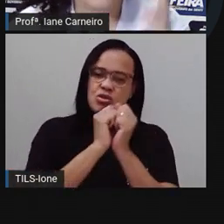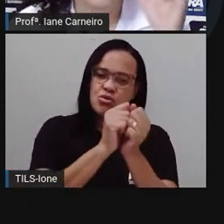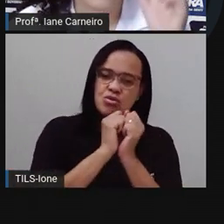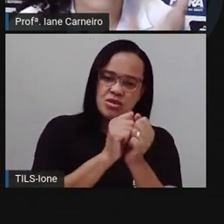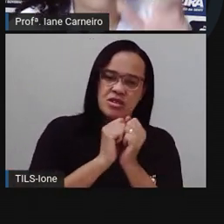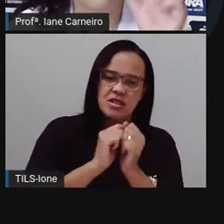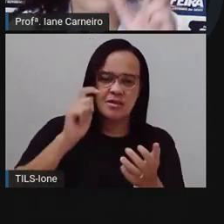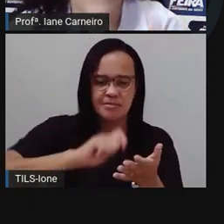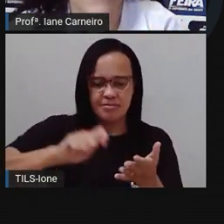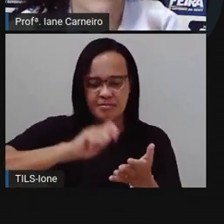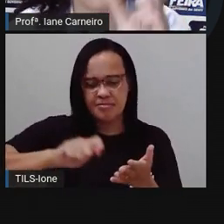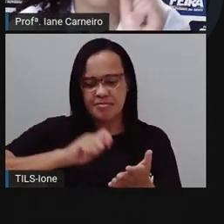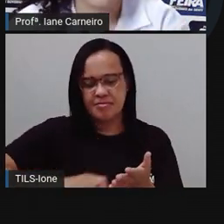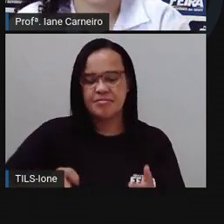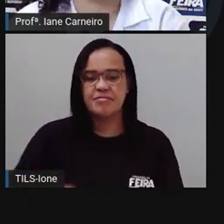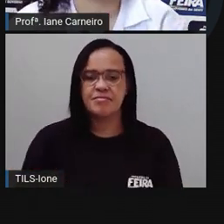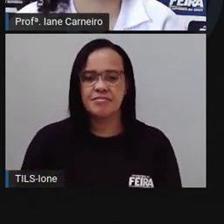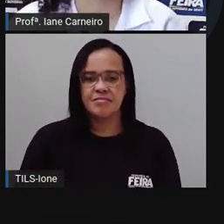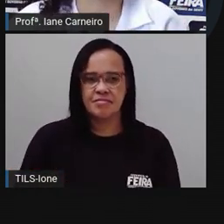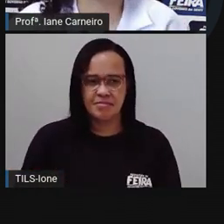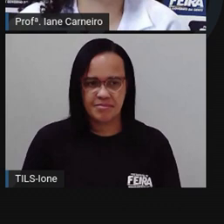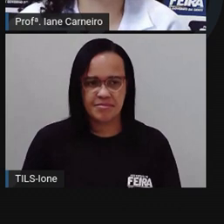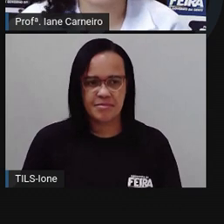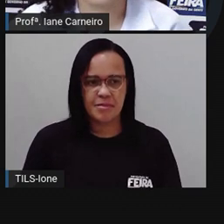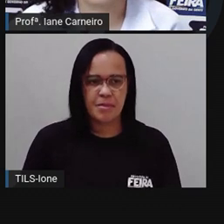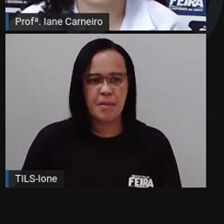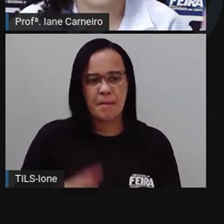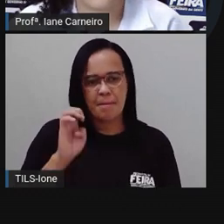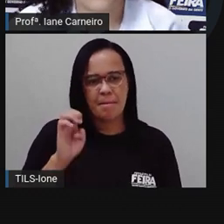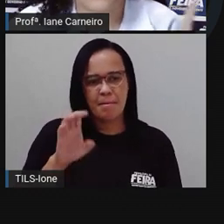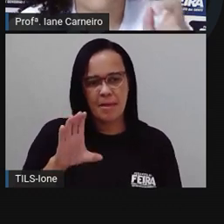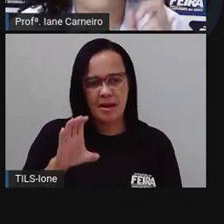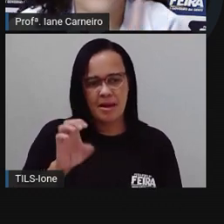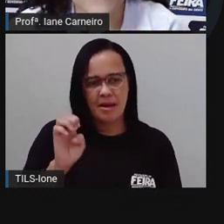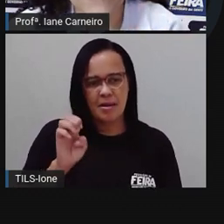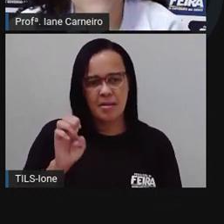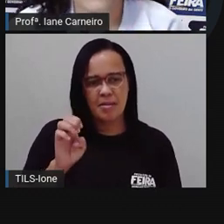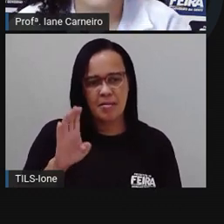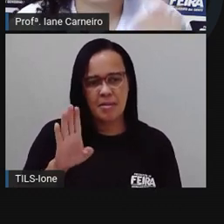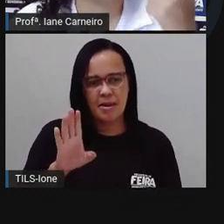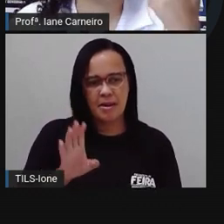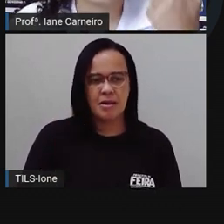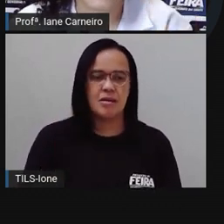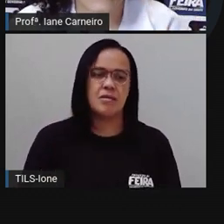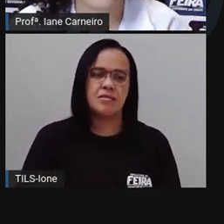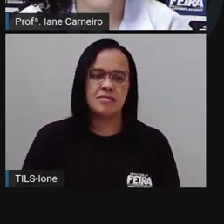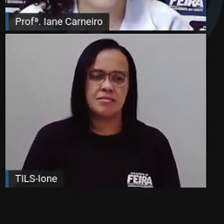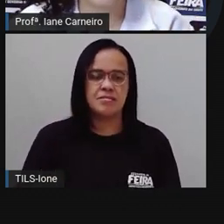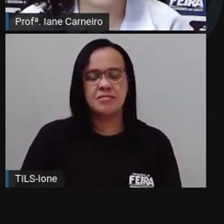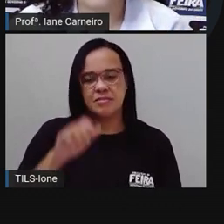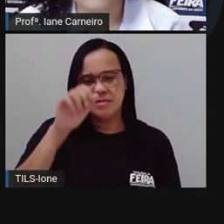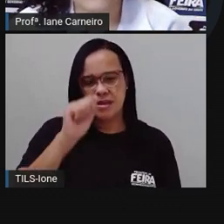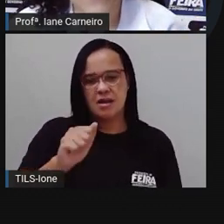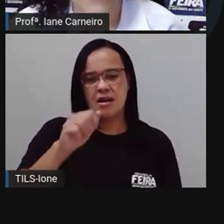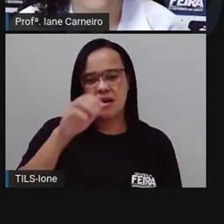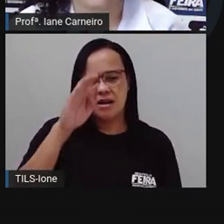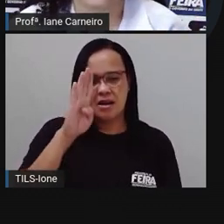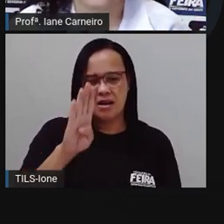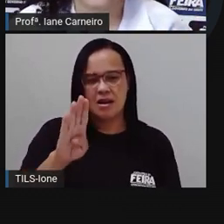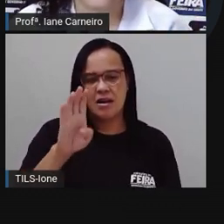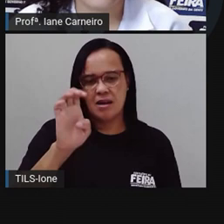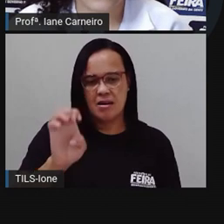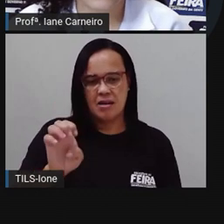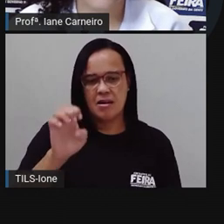tá certo? A, B, B. Então, tem que ter os dois. A, B, LH. Como é que eu vou escrever LH?